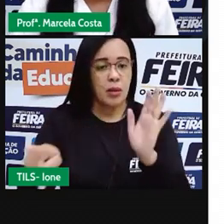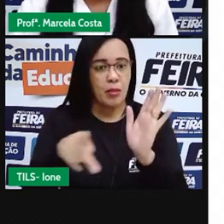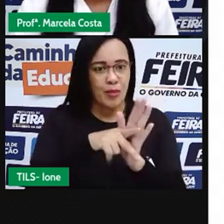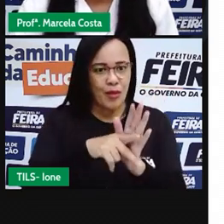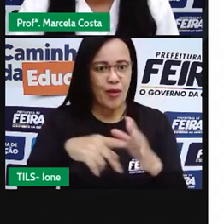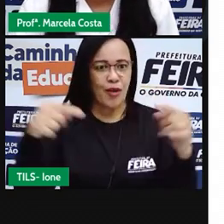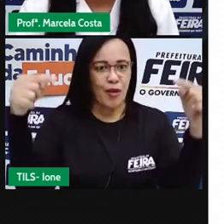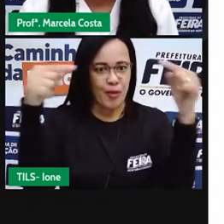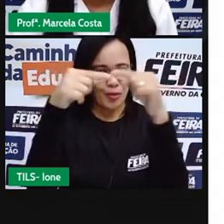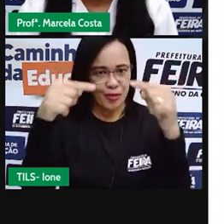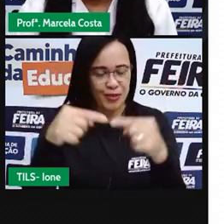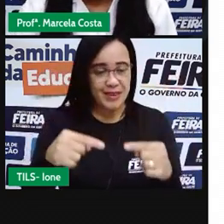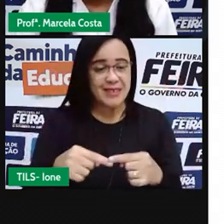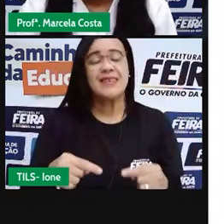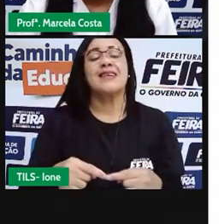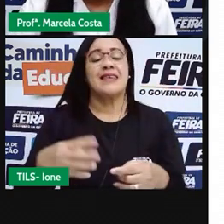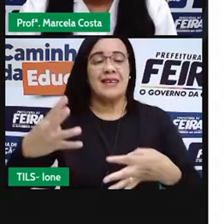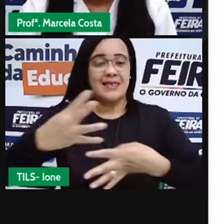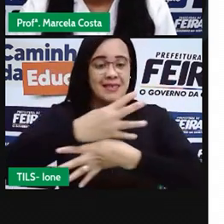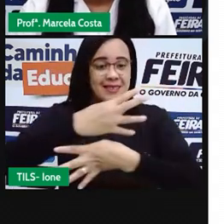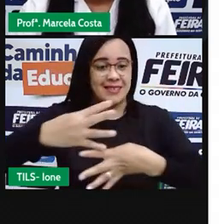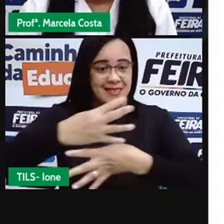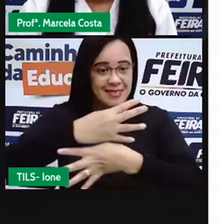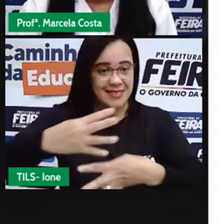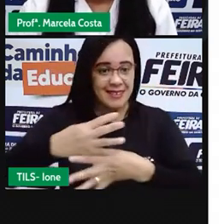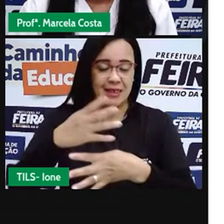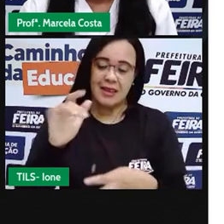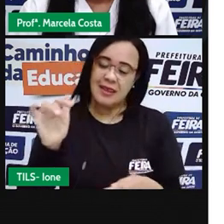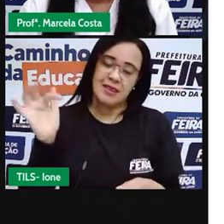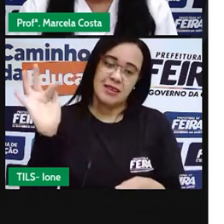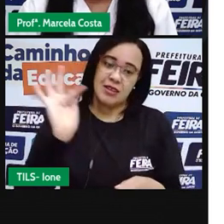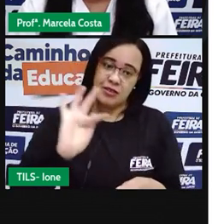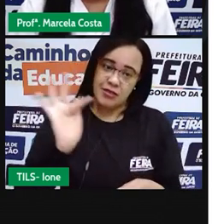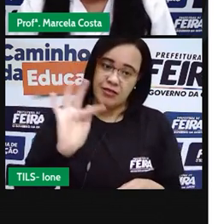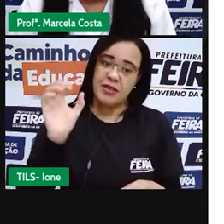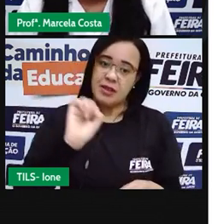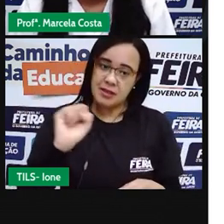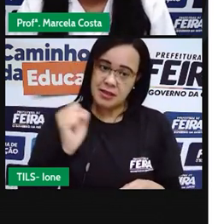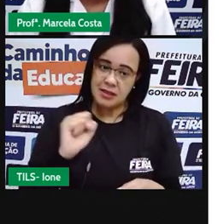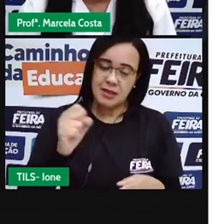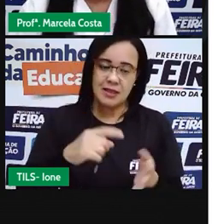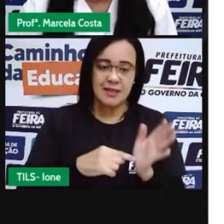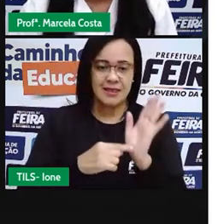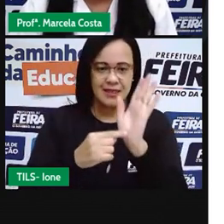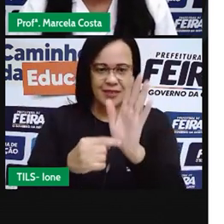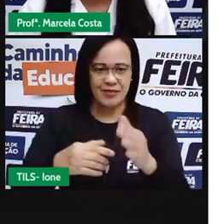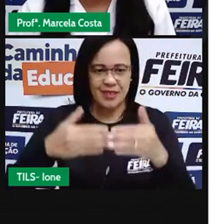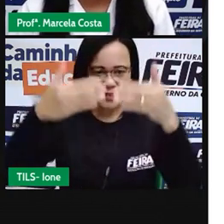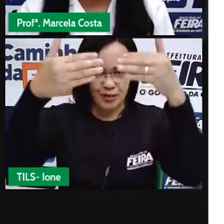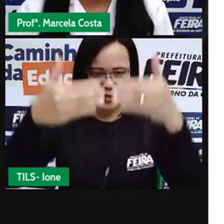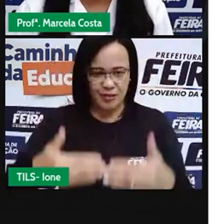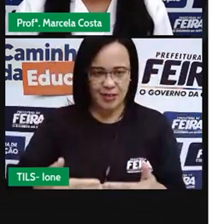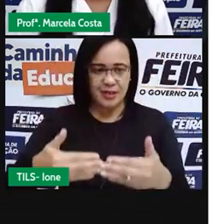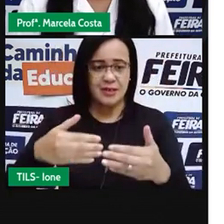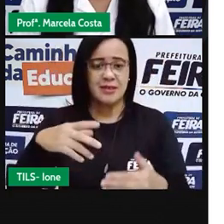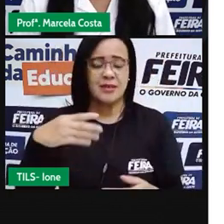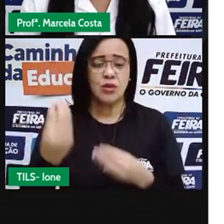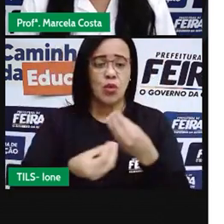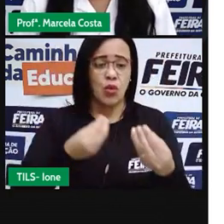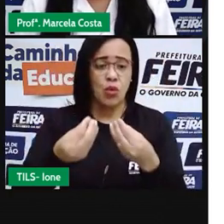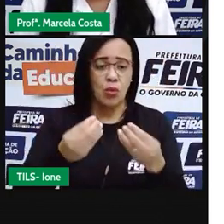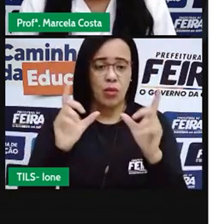É a Igreja Matriz. Olha essa fachada, essa imagem da fachada